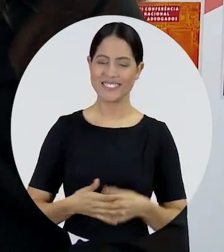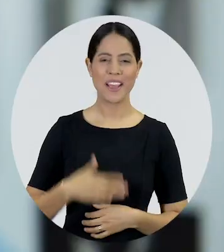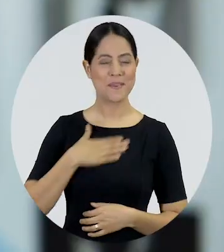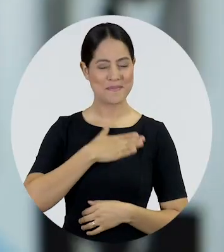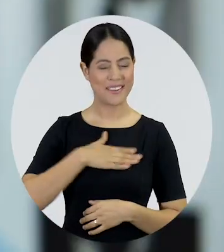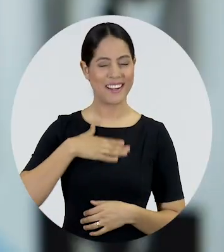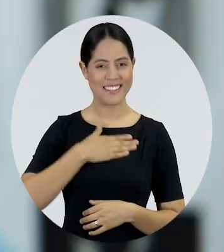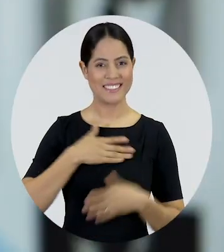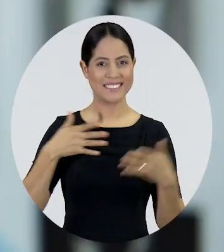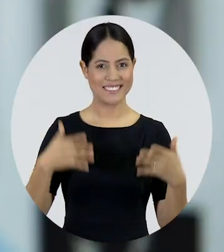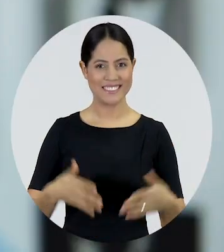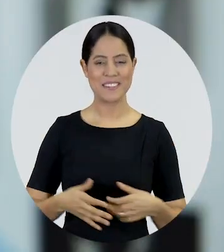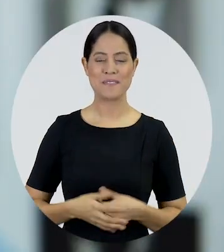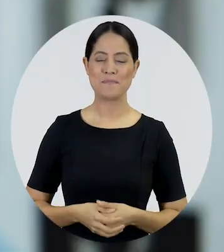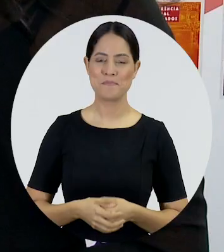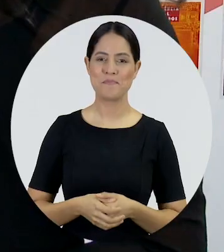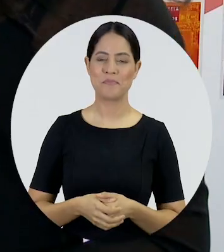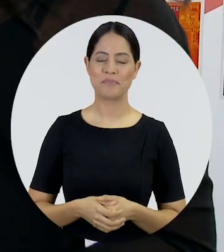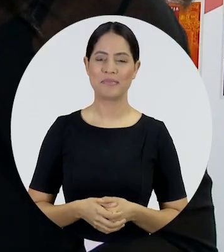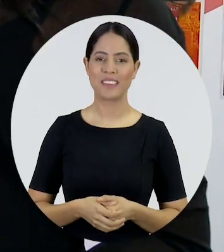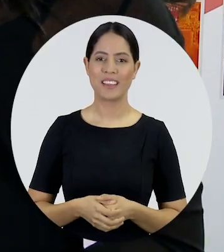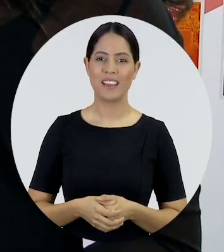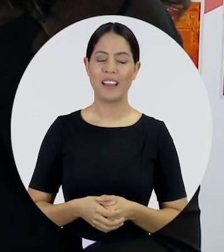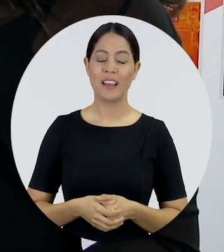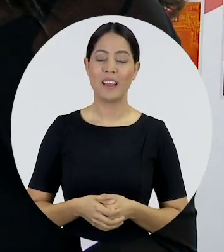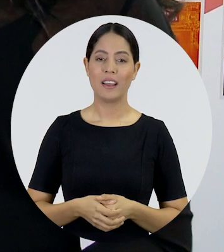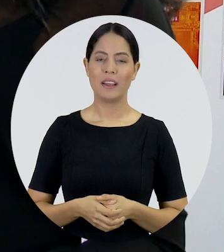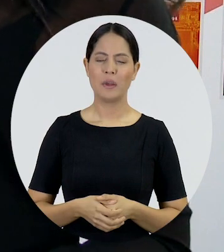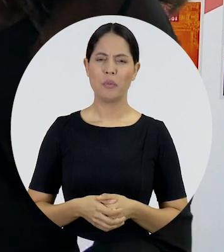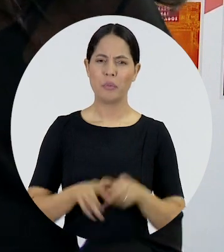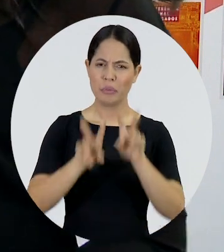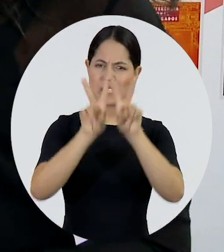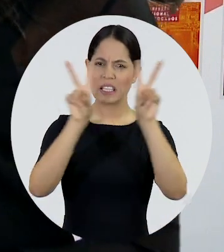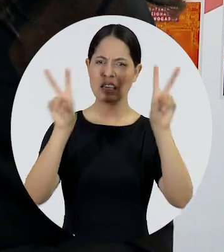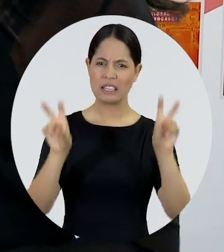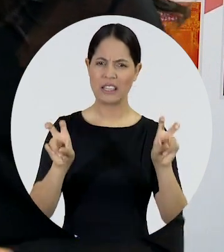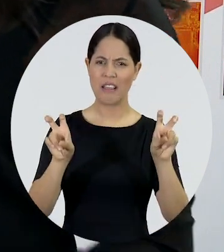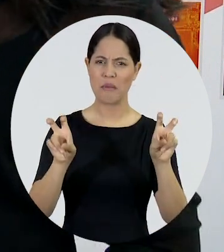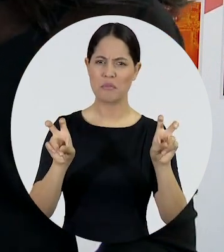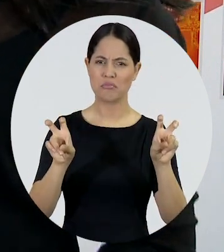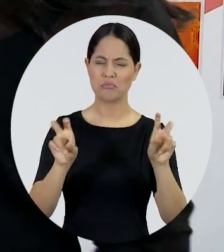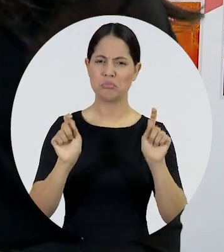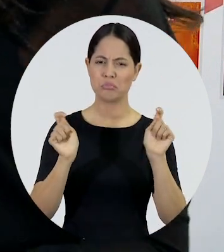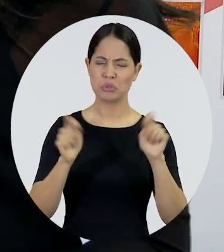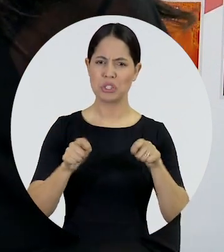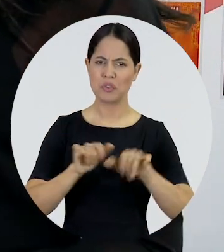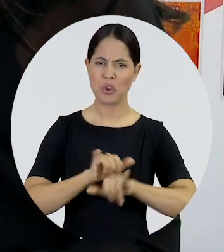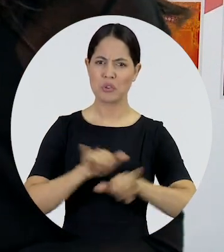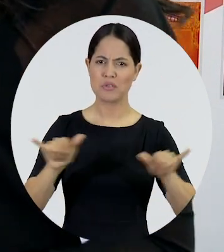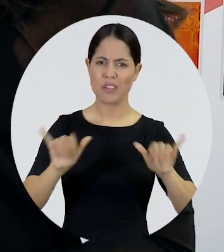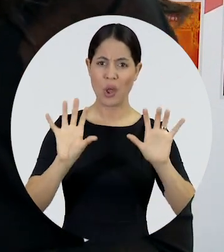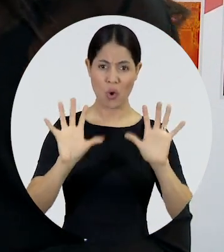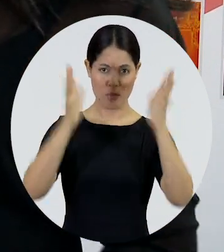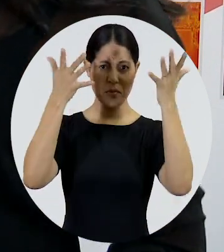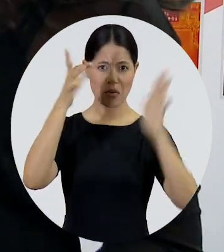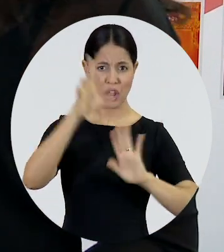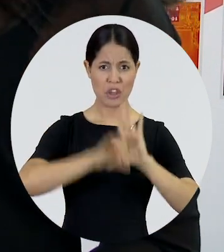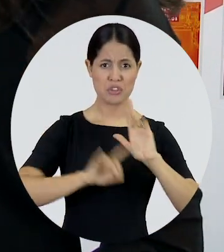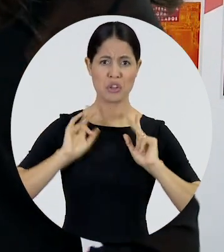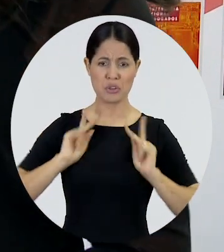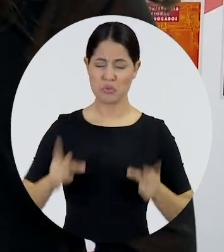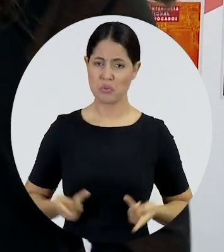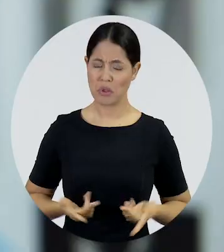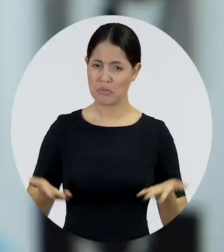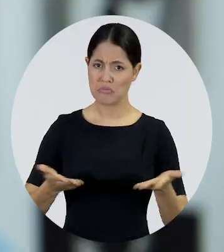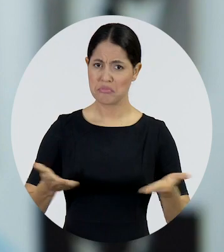Entrevista. É um prazer estar aqui na OAB. Doutor James, a gente pode falar que hoje tem que se comemorar quando se diz em Direitos